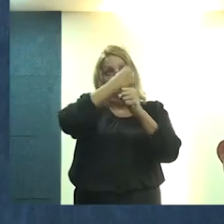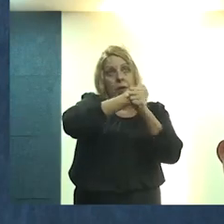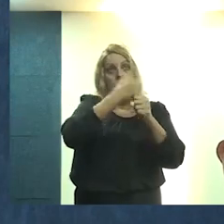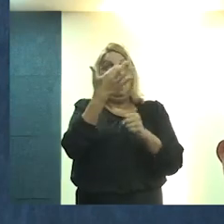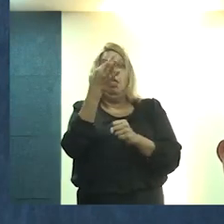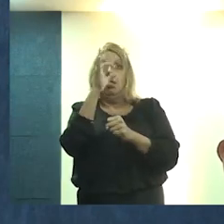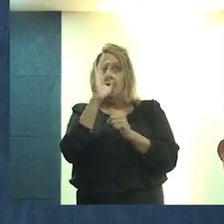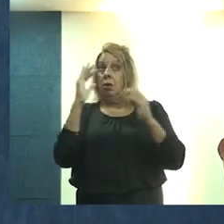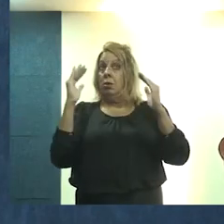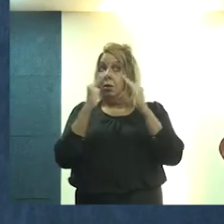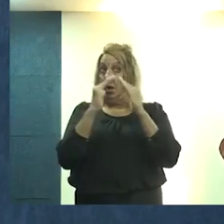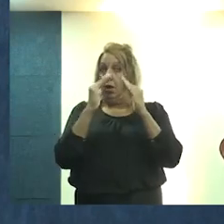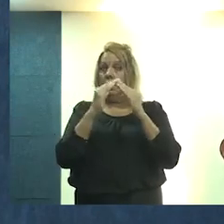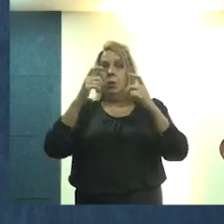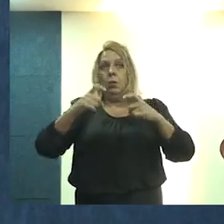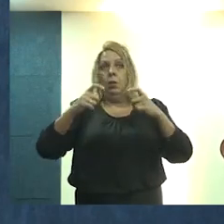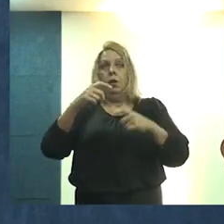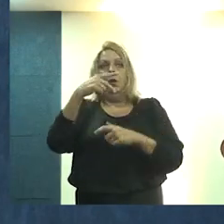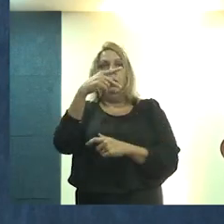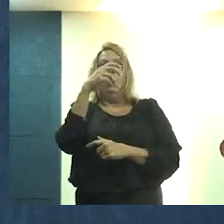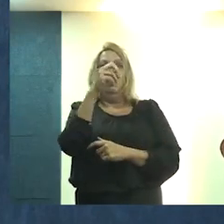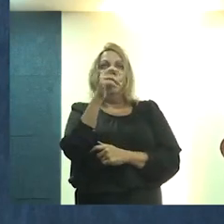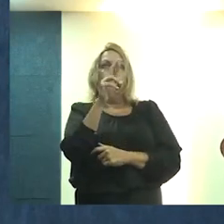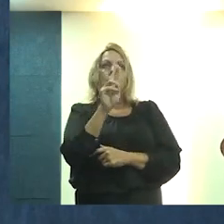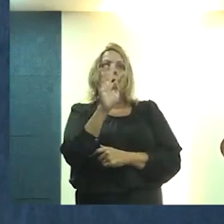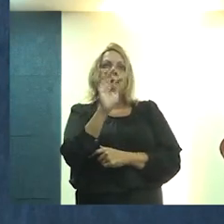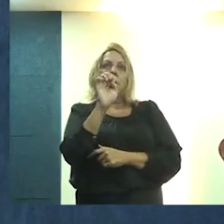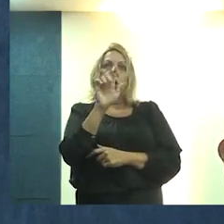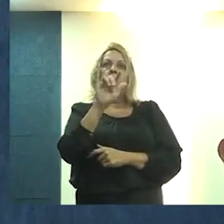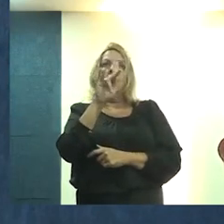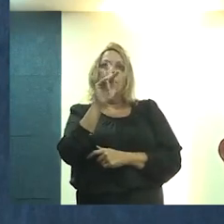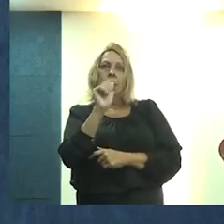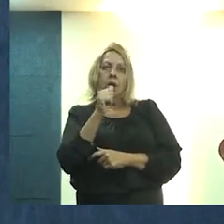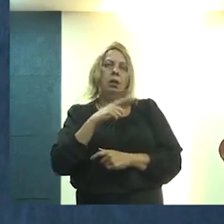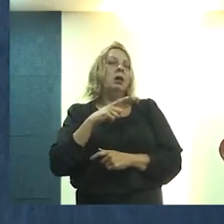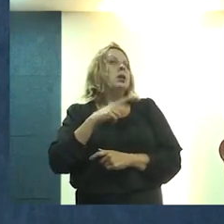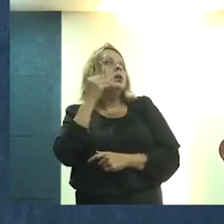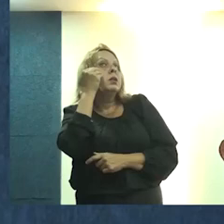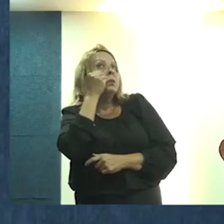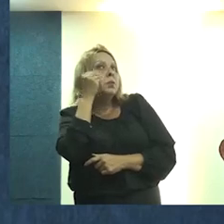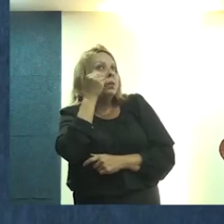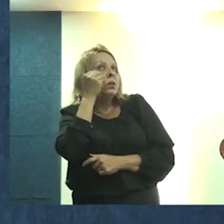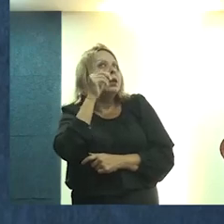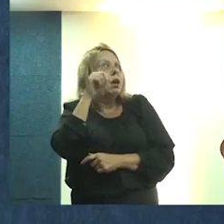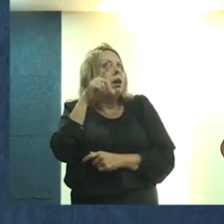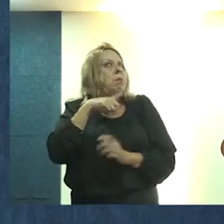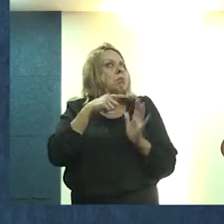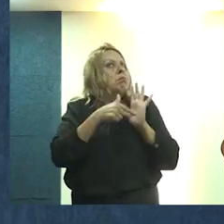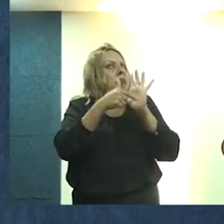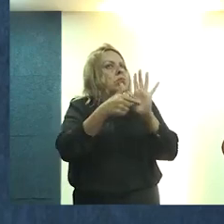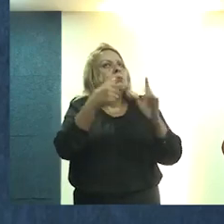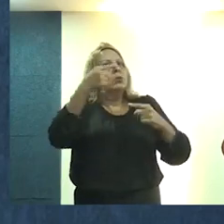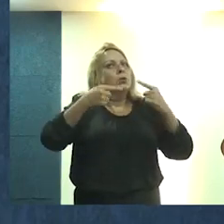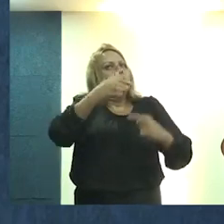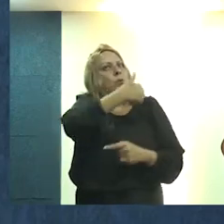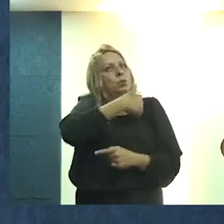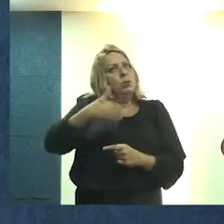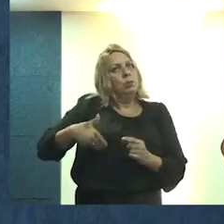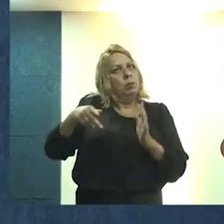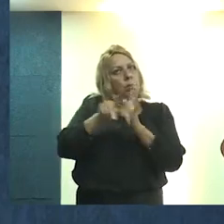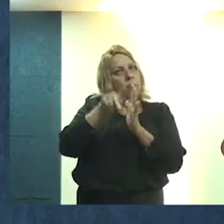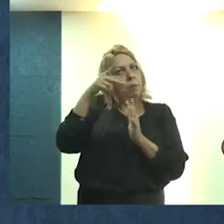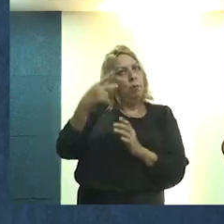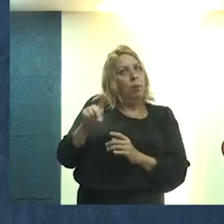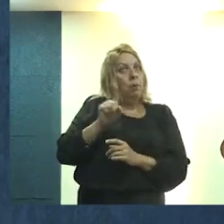casas da comunidade Portelinha, e a gente entende que essa experiência vai ser um guia para a política pública de lá